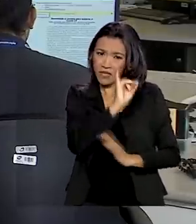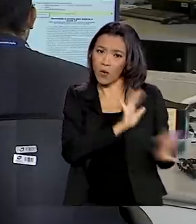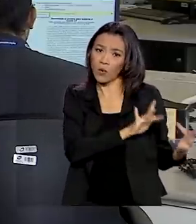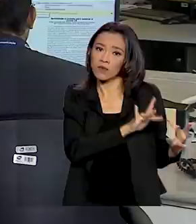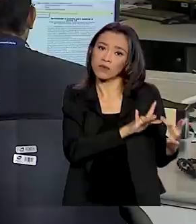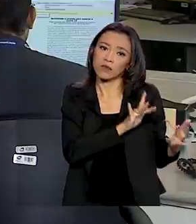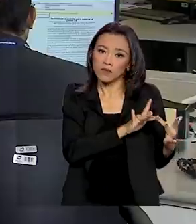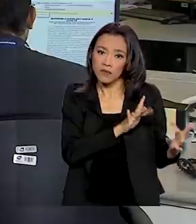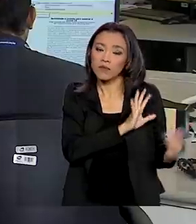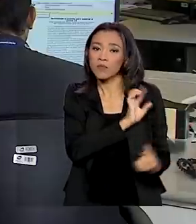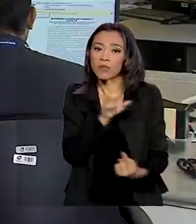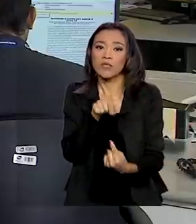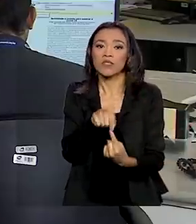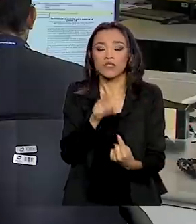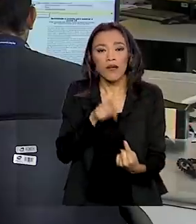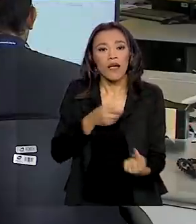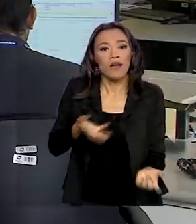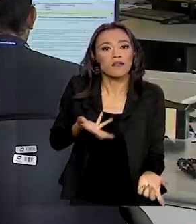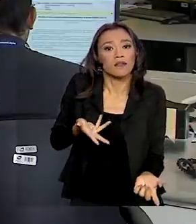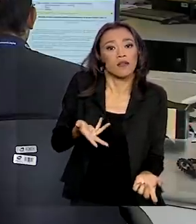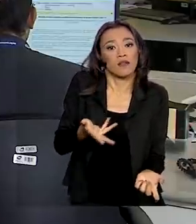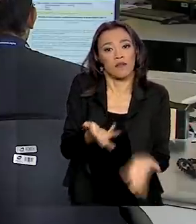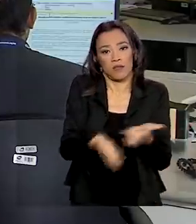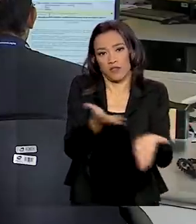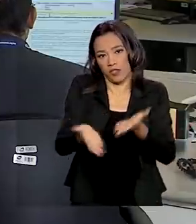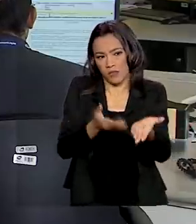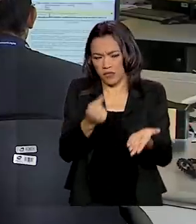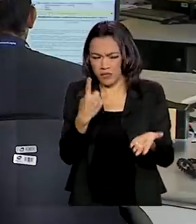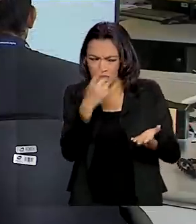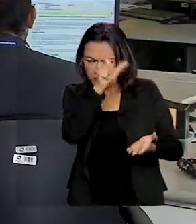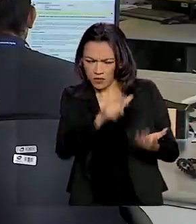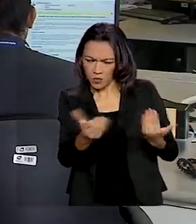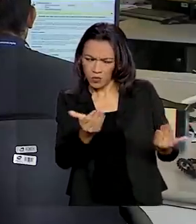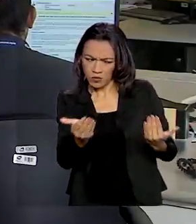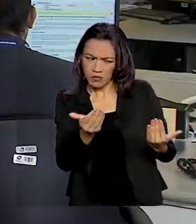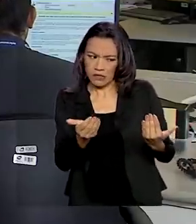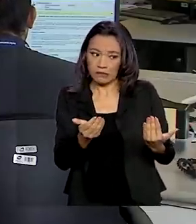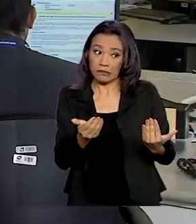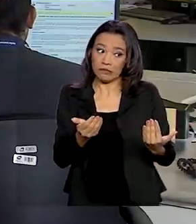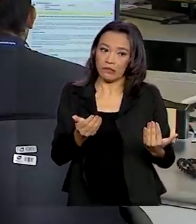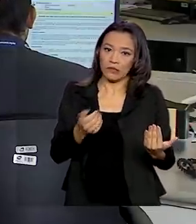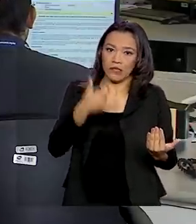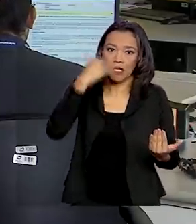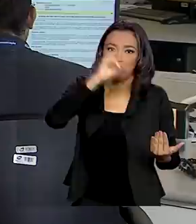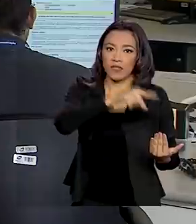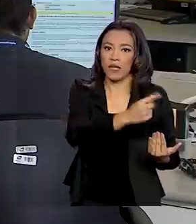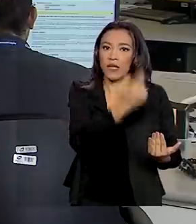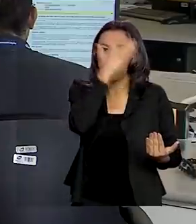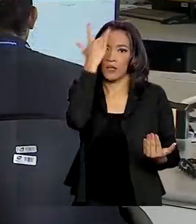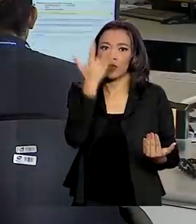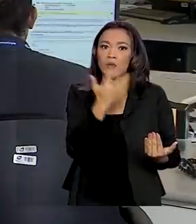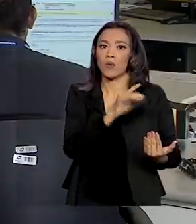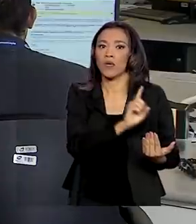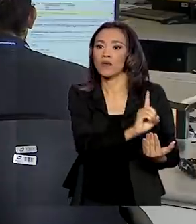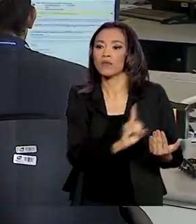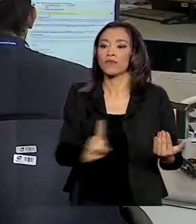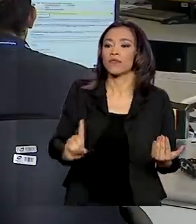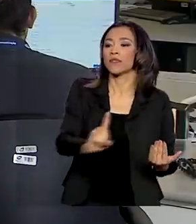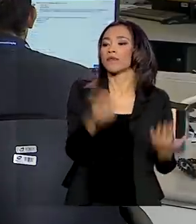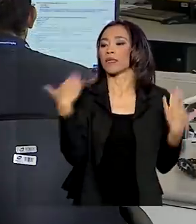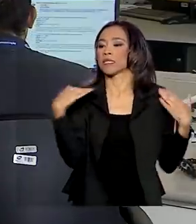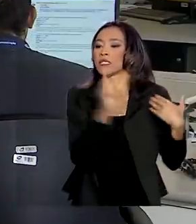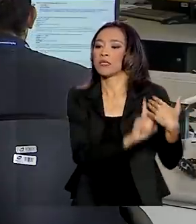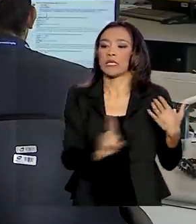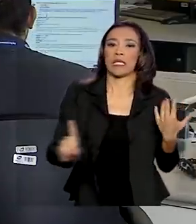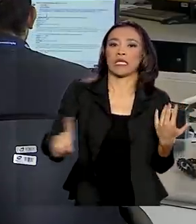O objetivo é acelerar o atendimento de casos suspeitos e impedir a circulação e o contágio do vírus nesses